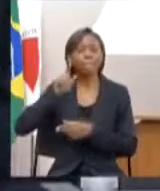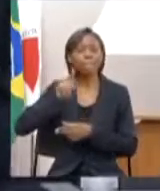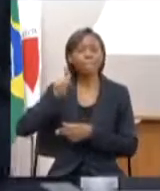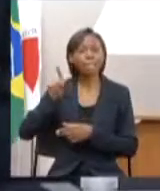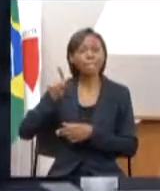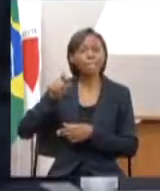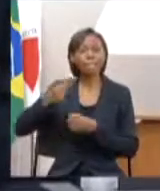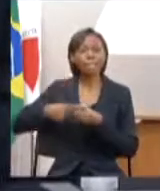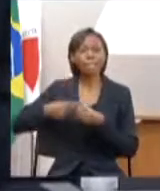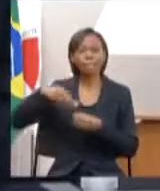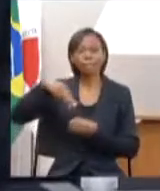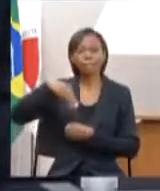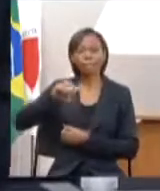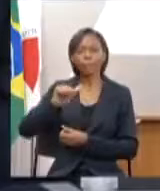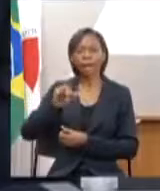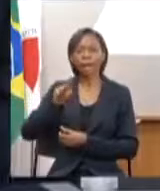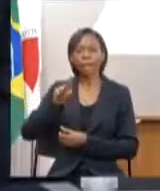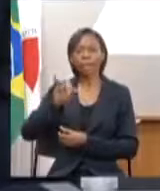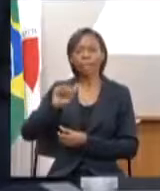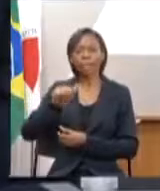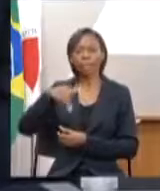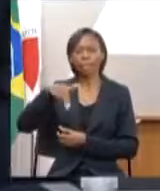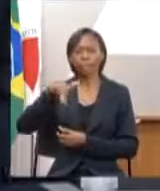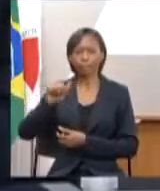então em Mariana